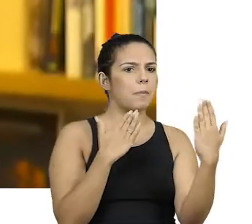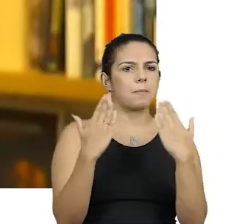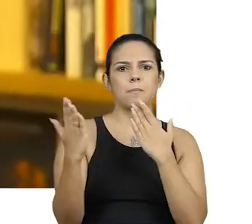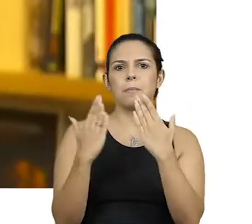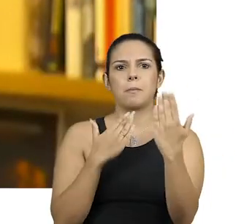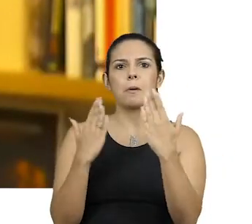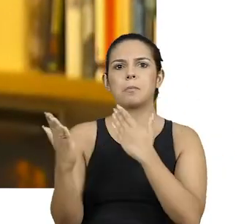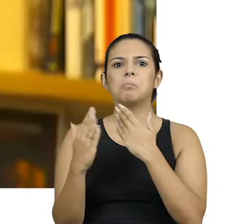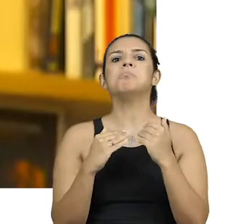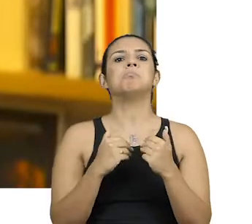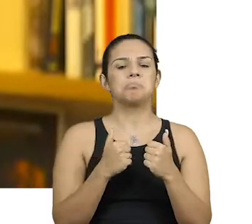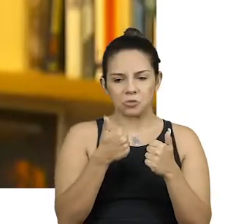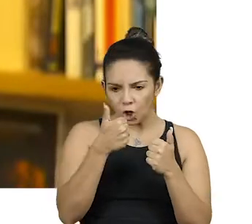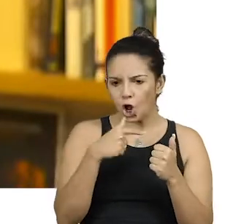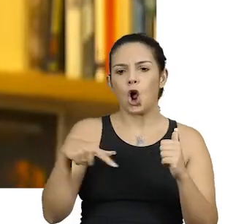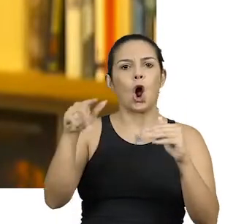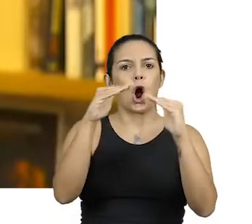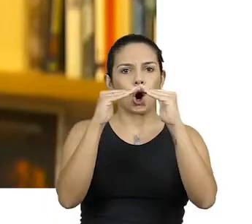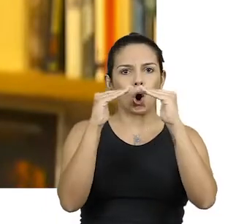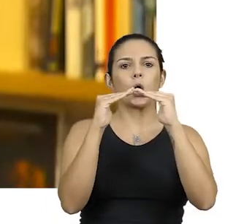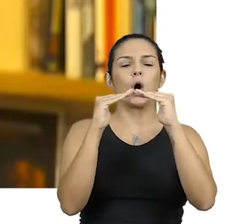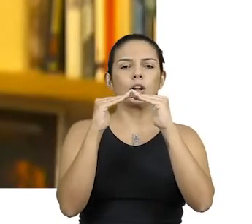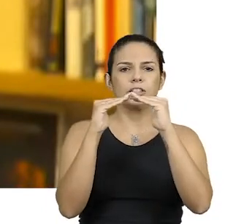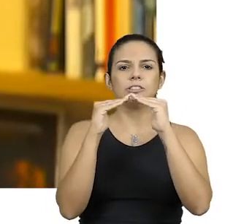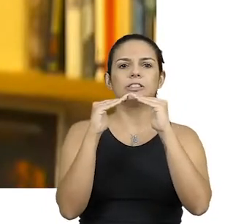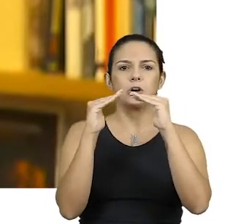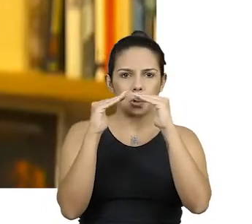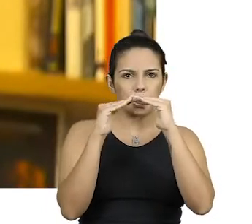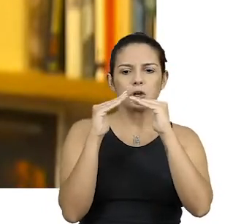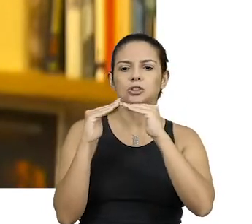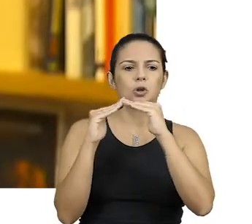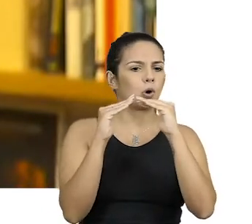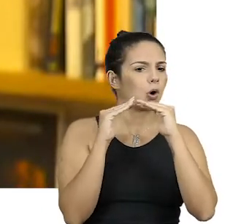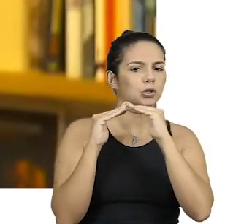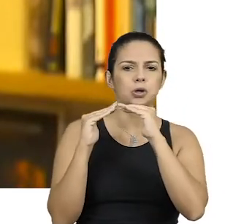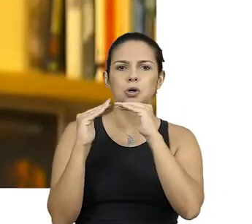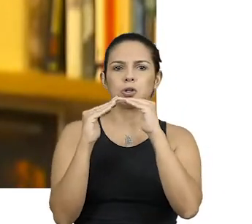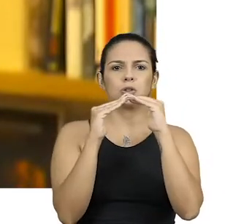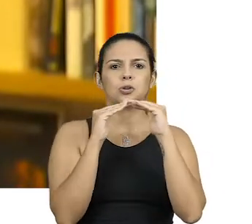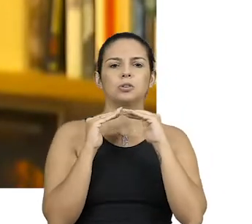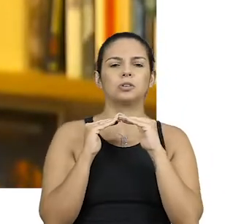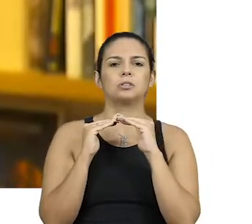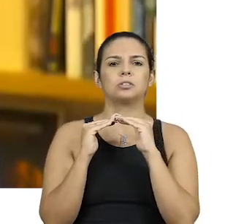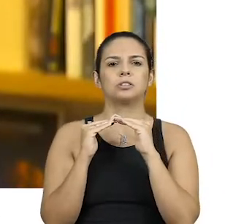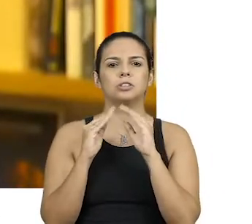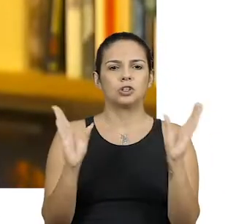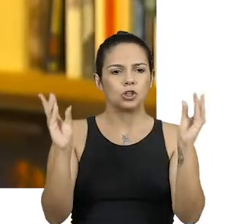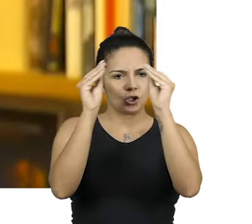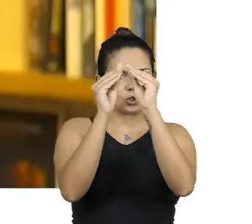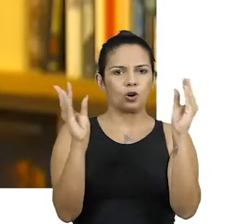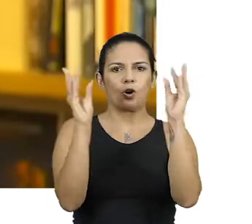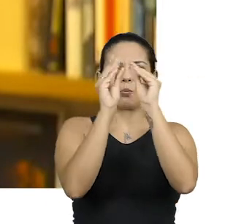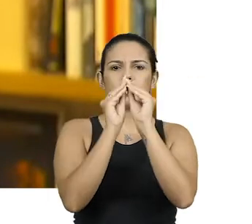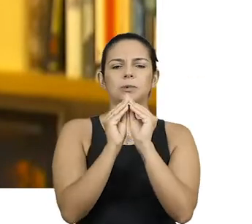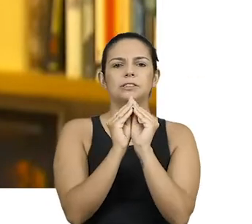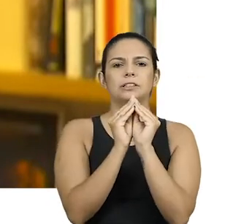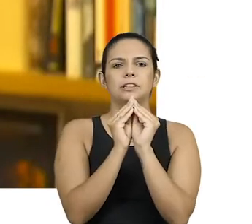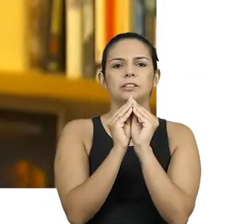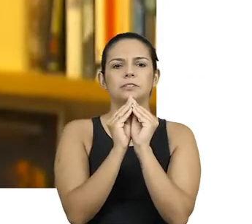território comum, só encontraram concordâncias e complementaridades